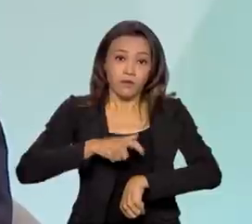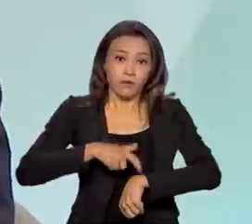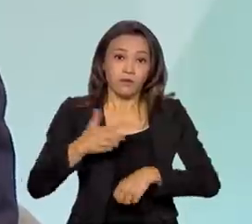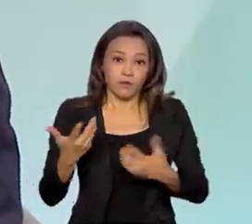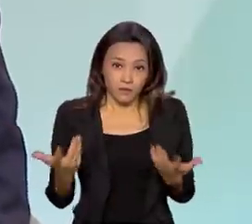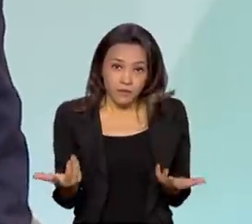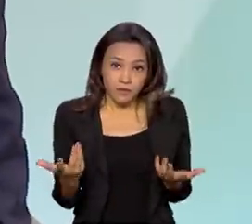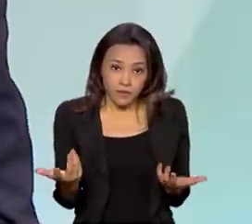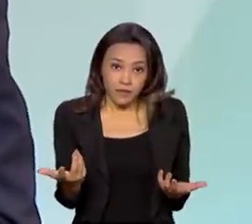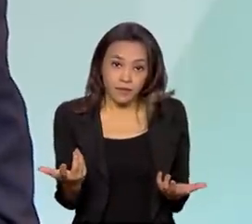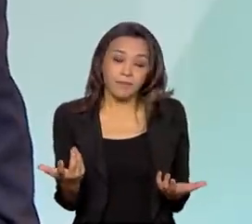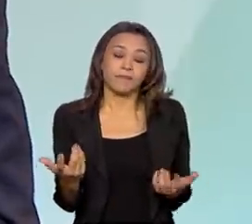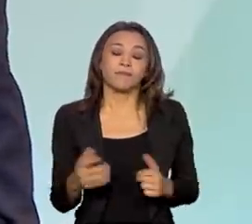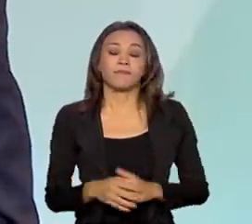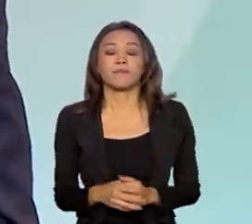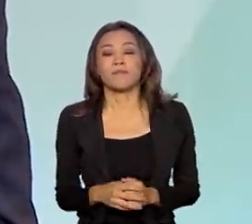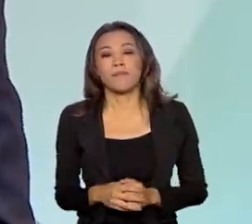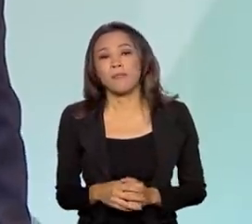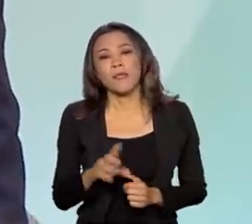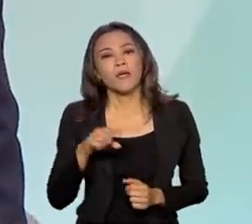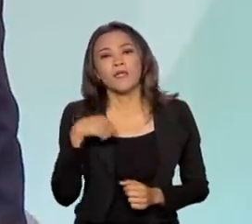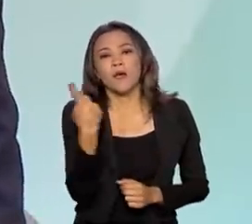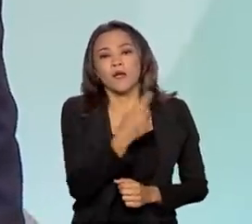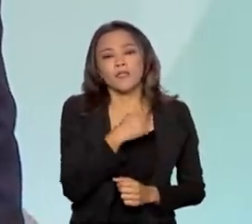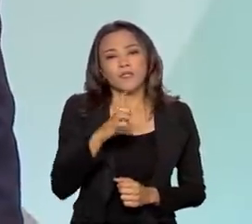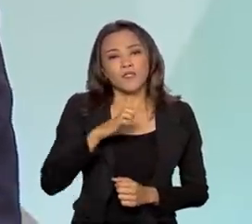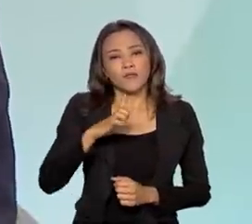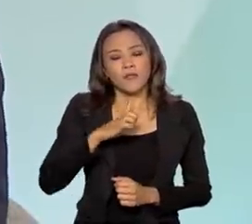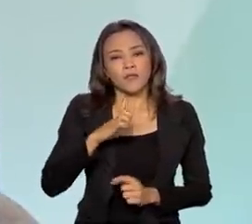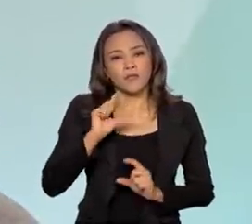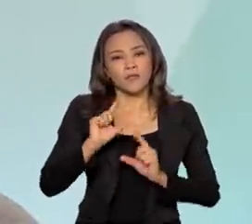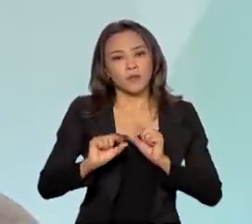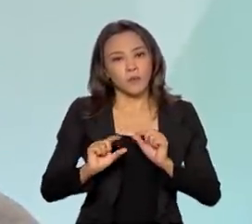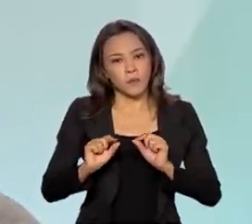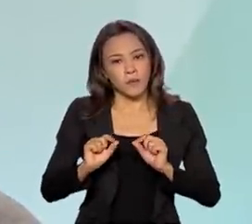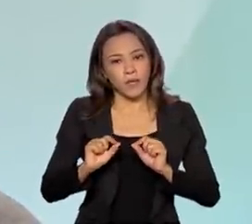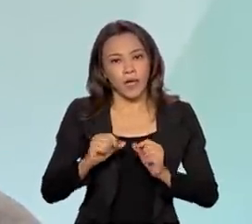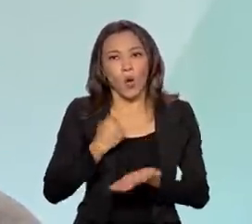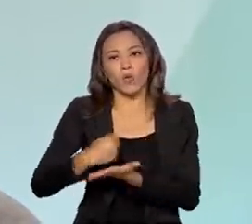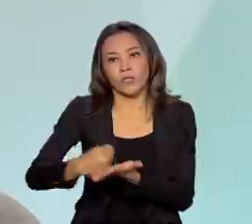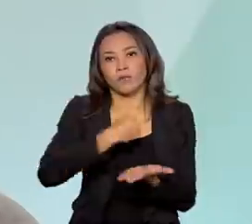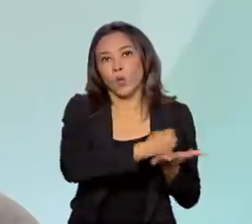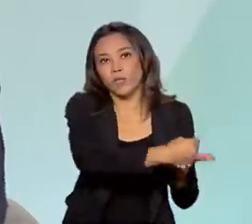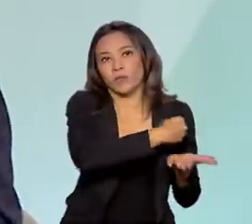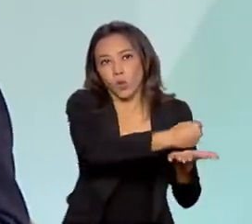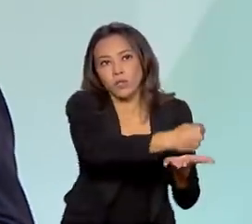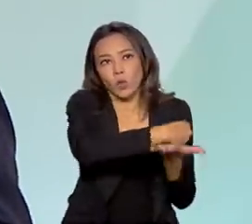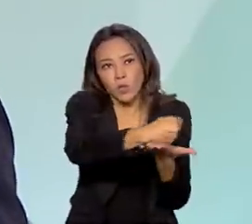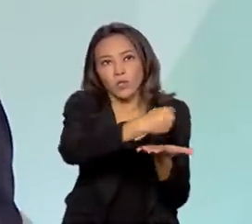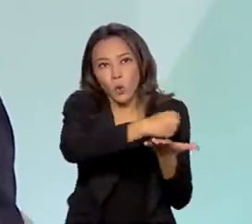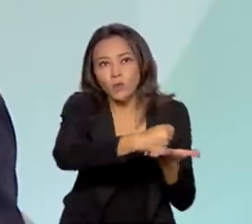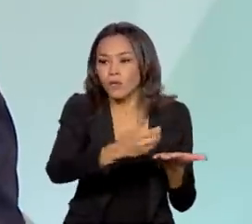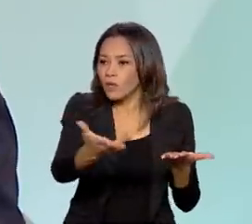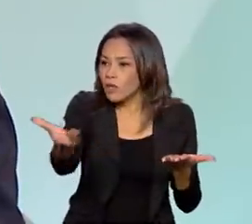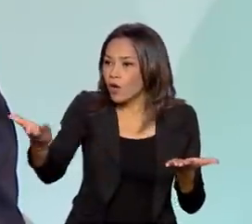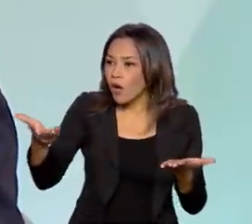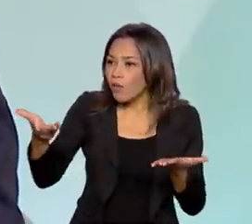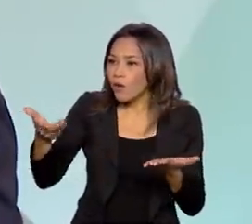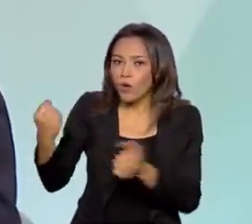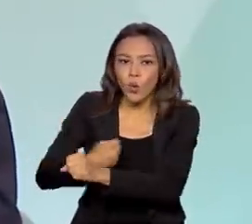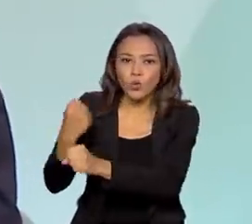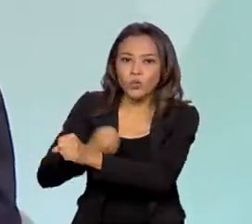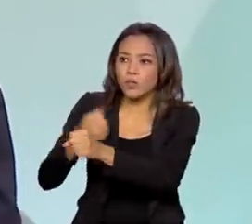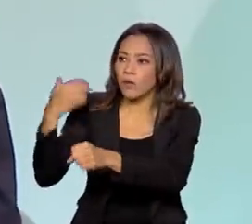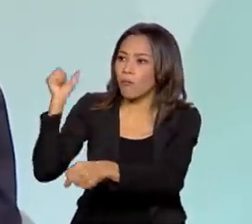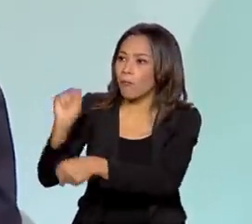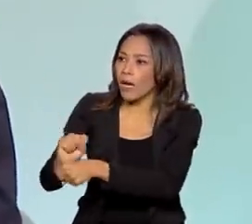fosse um momento de restrição, nós estivéssemos executando novas contratações com obras paralisadas e